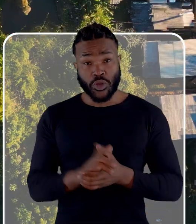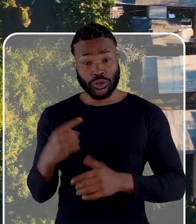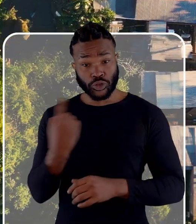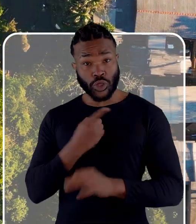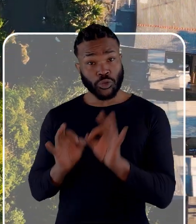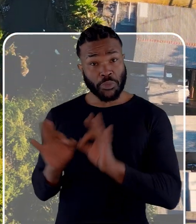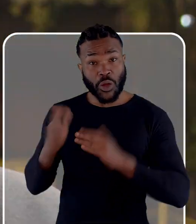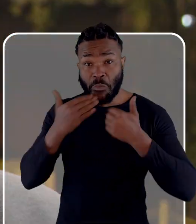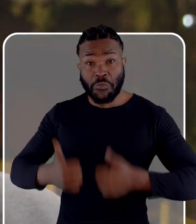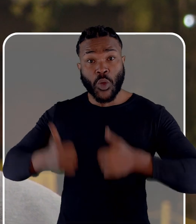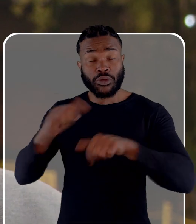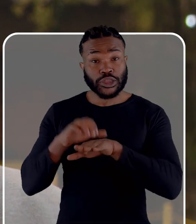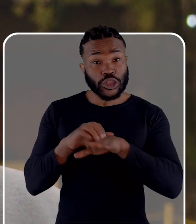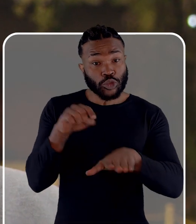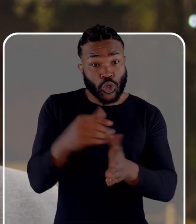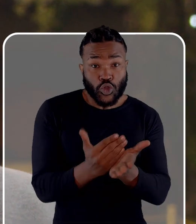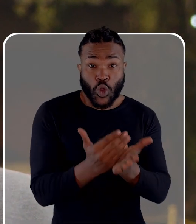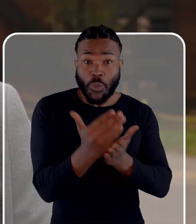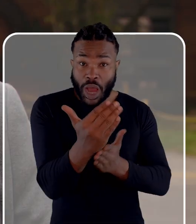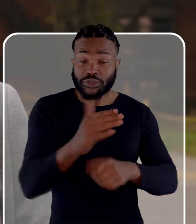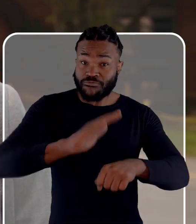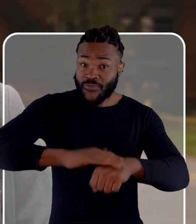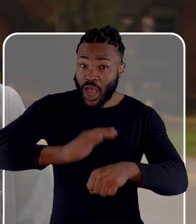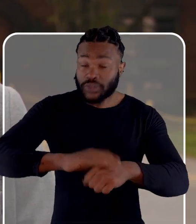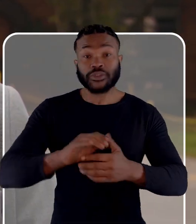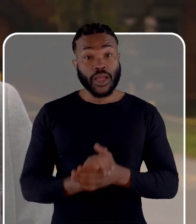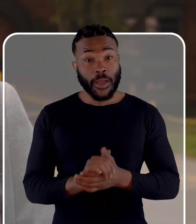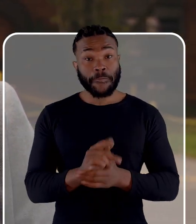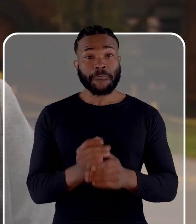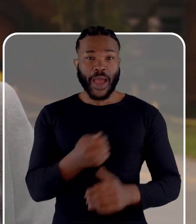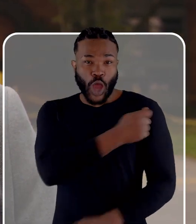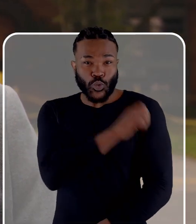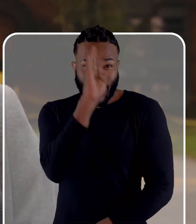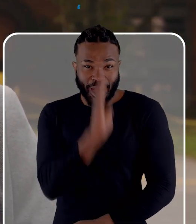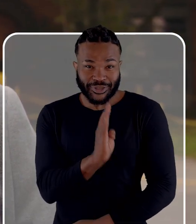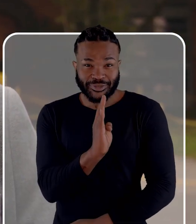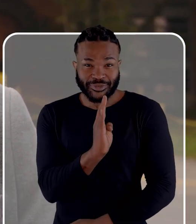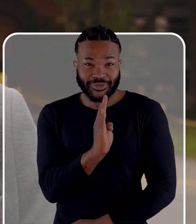abandono. Nosso plano para melhorar o transporte começará a ser posto em prática com o passe livre estudantil. CIDADE